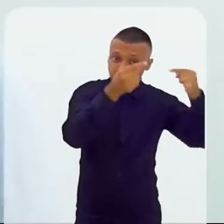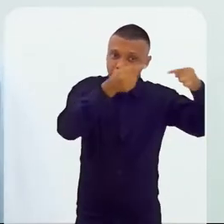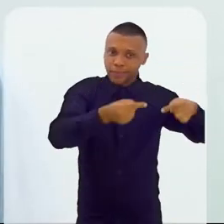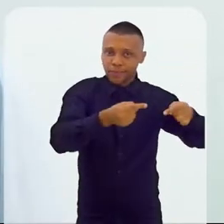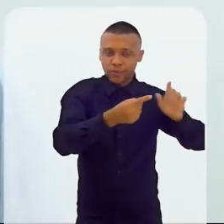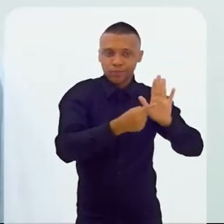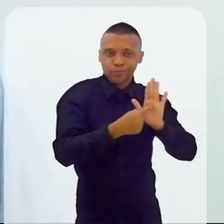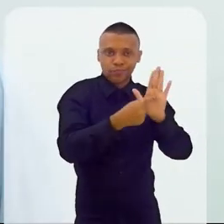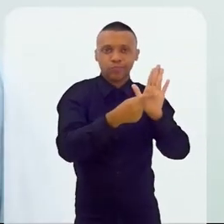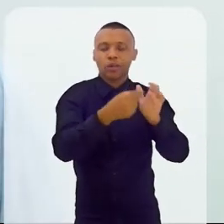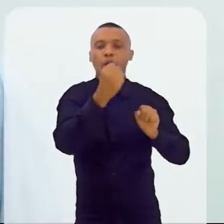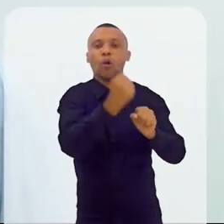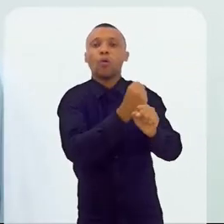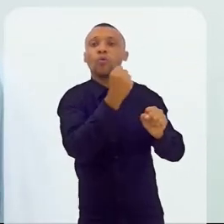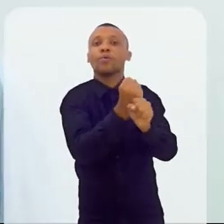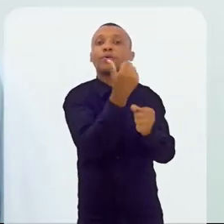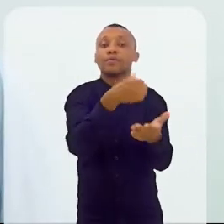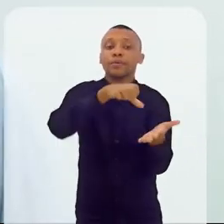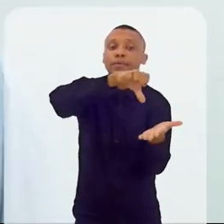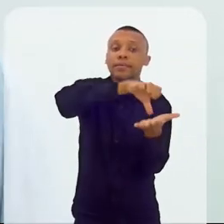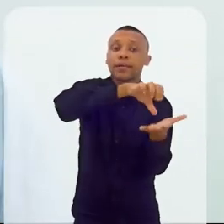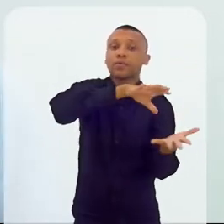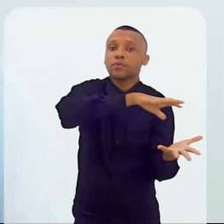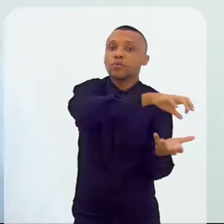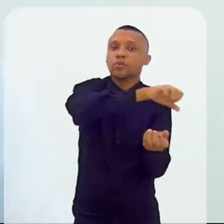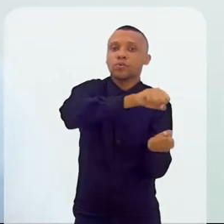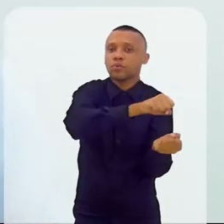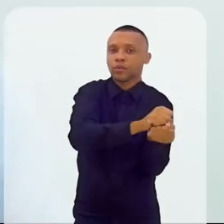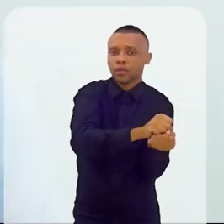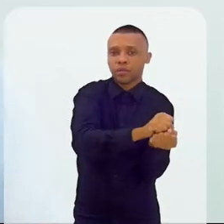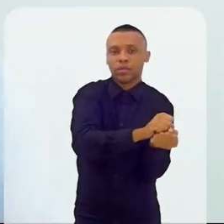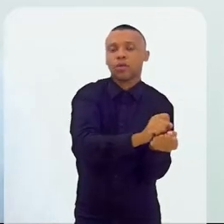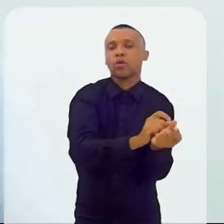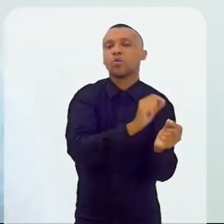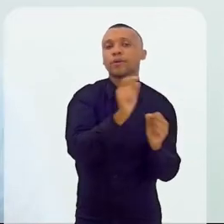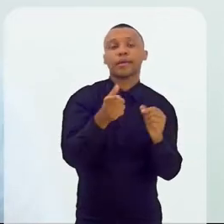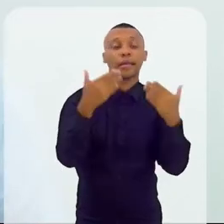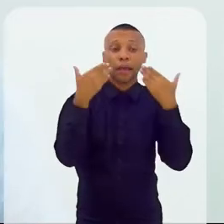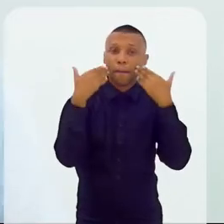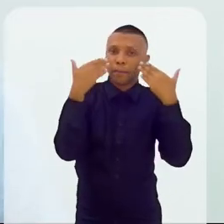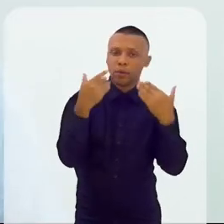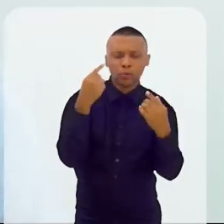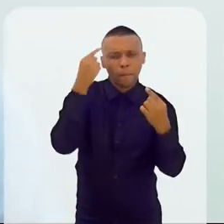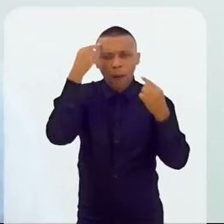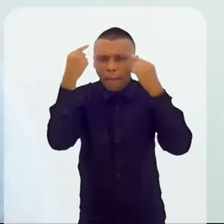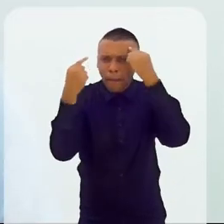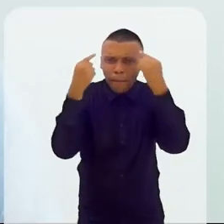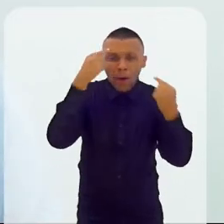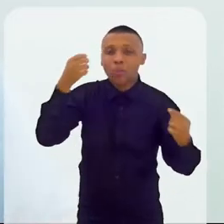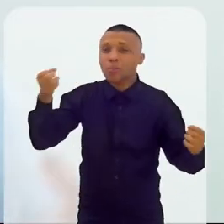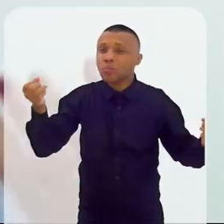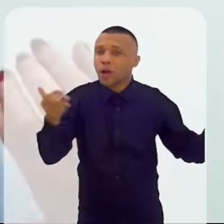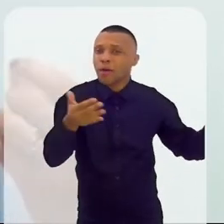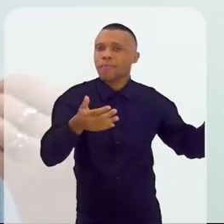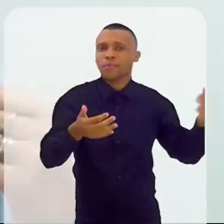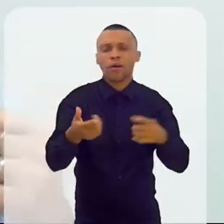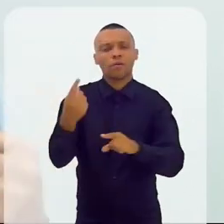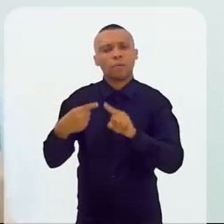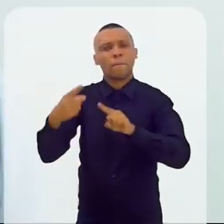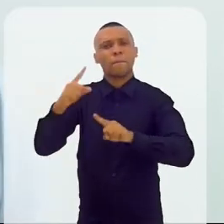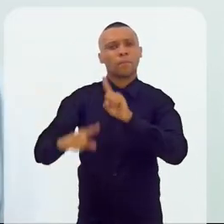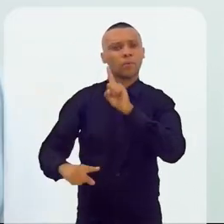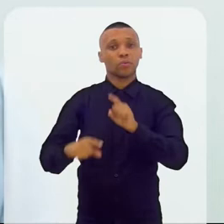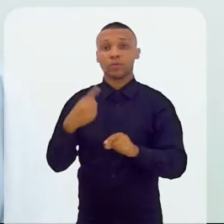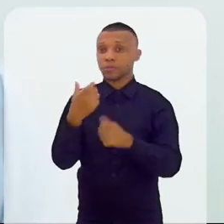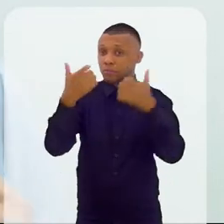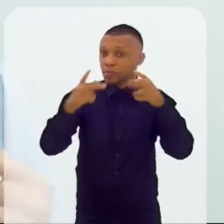desafio de colocar de pé o Centro de Sustentabilidade e o que ele apresentou de inovação, sendo que a gente está falando